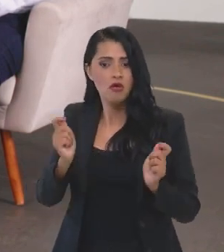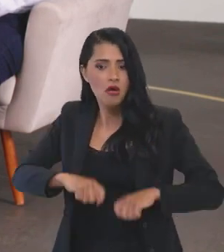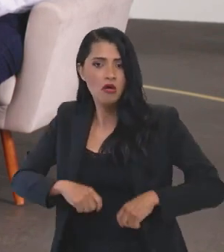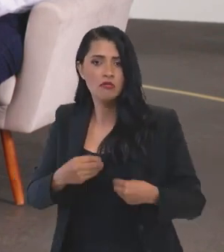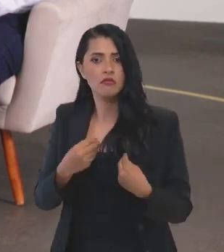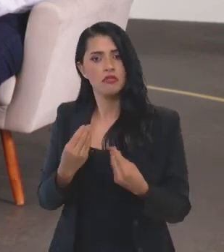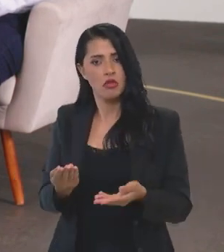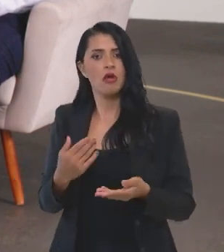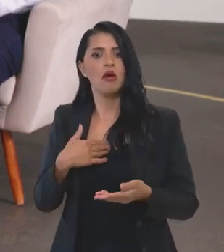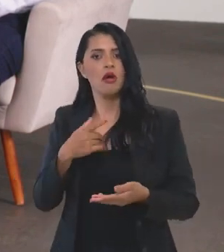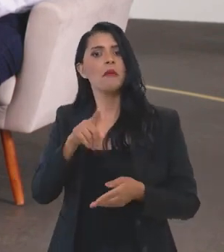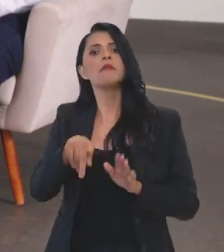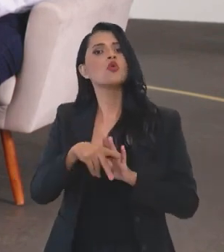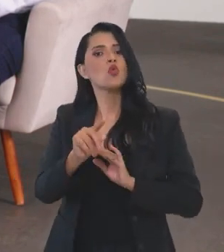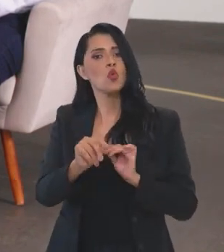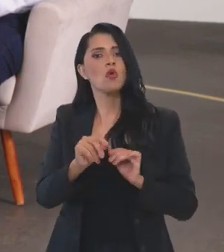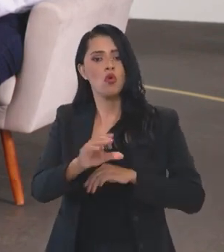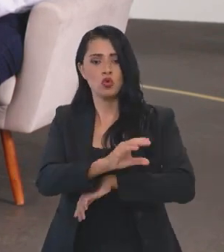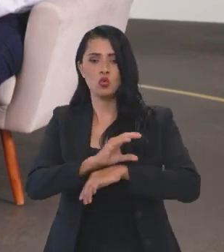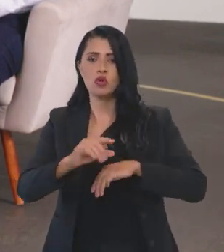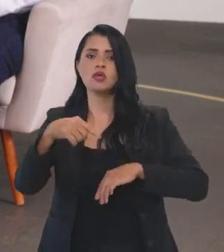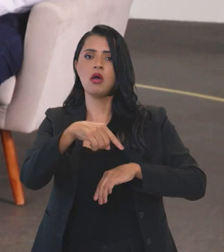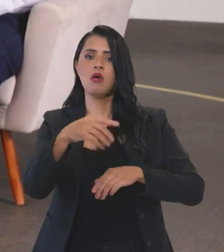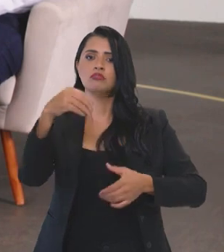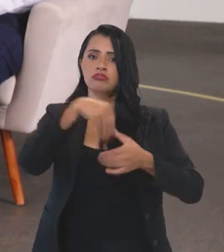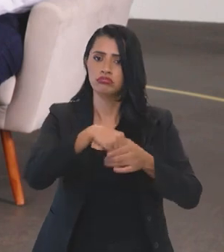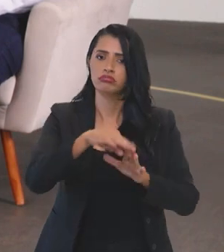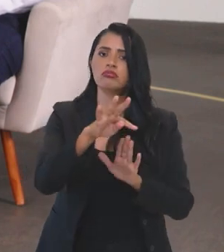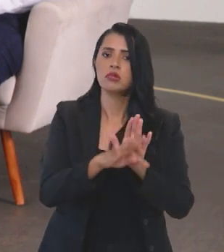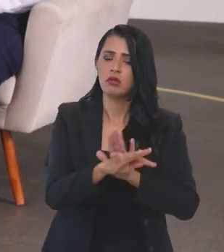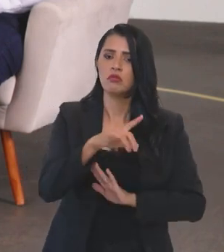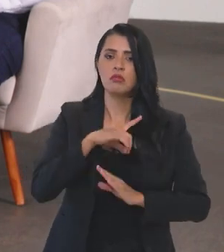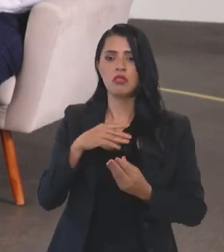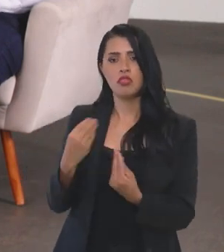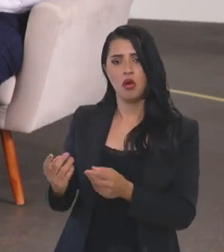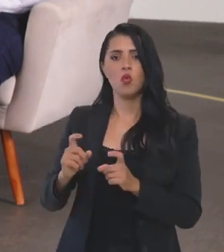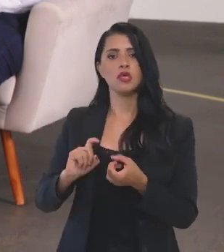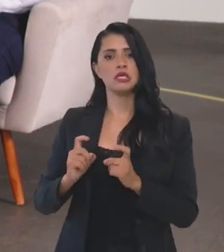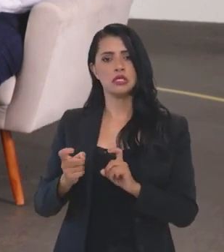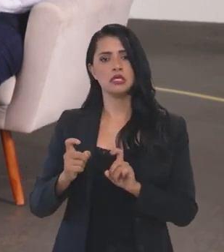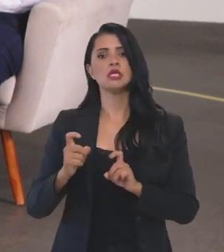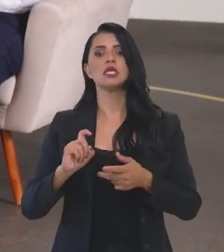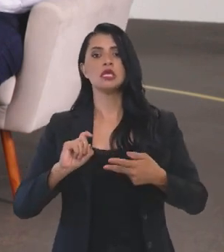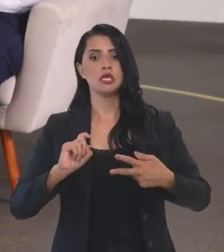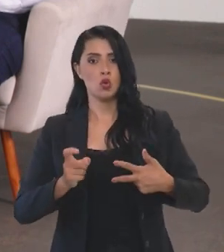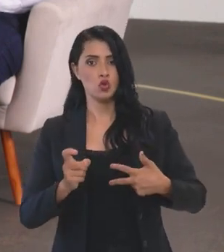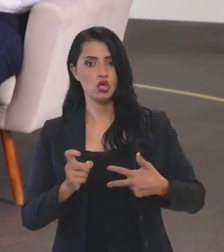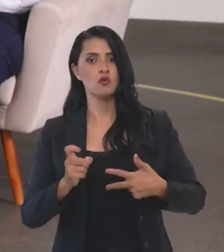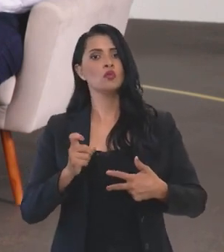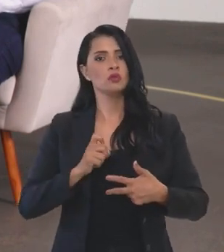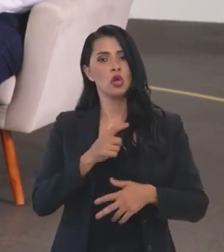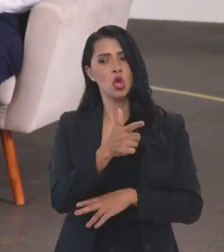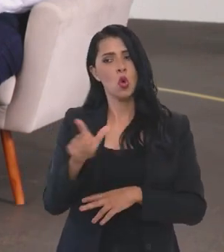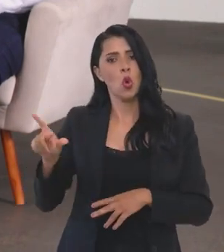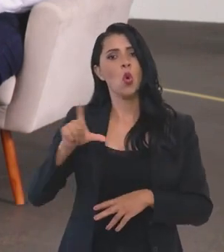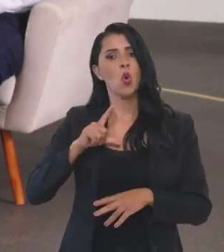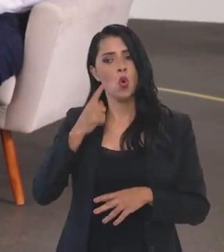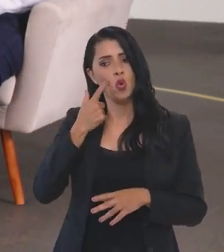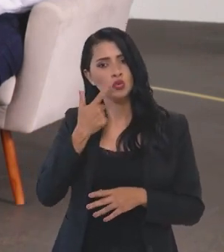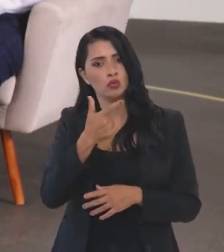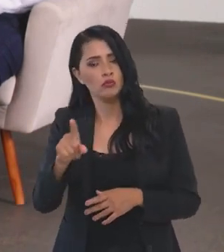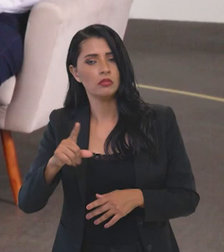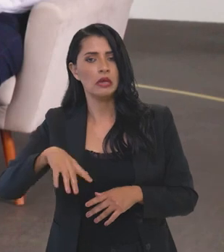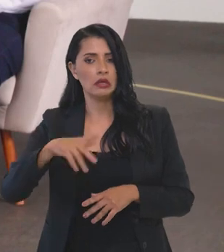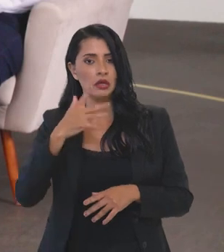competência, essa atribuição constitucional ao executivo. Então, nós estamos vendo outro ponto